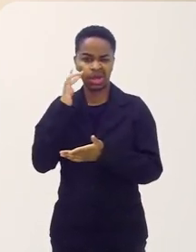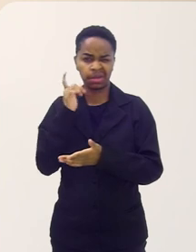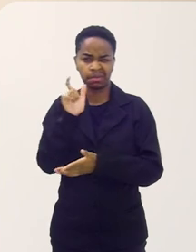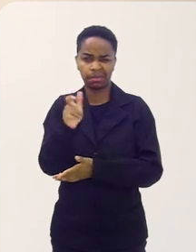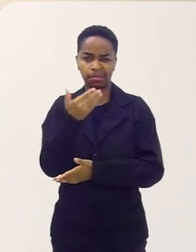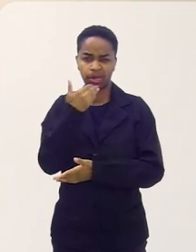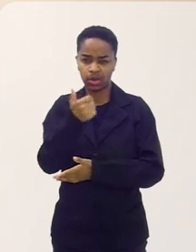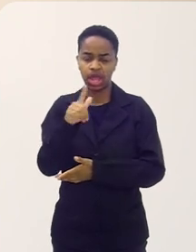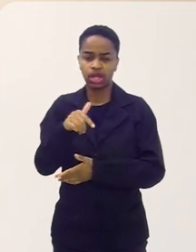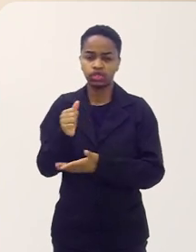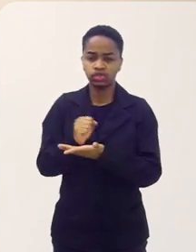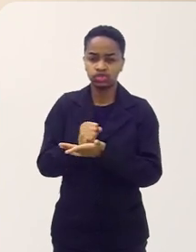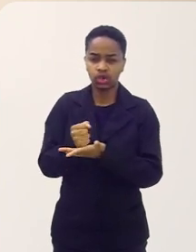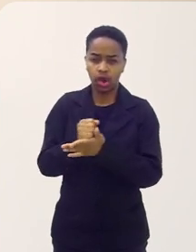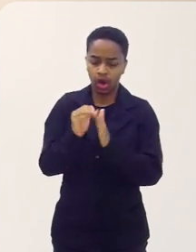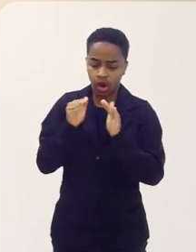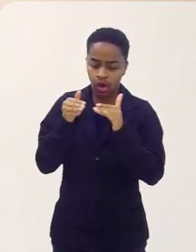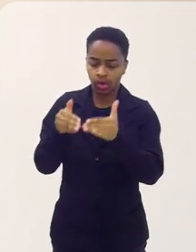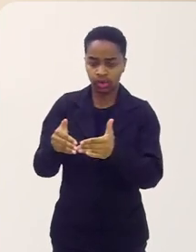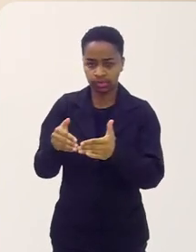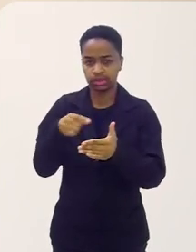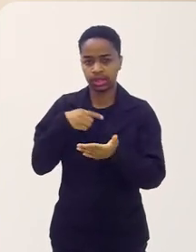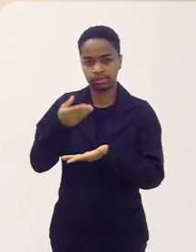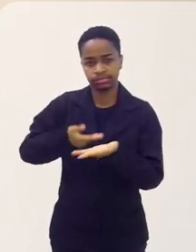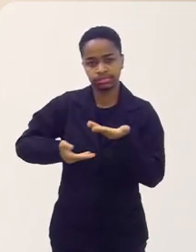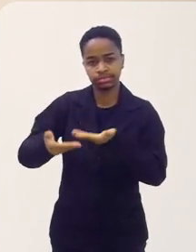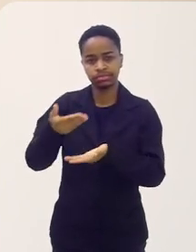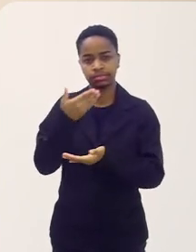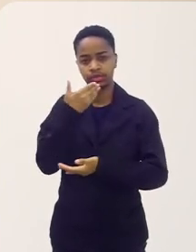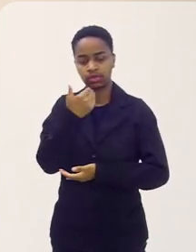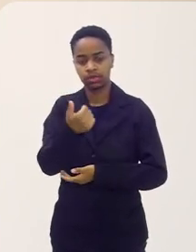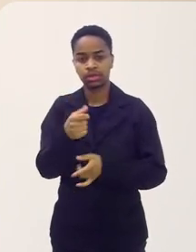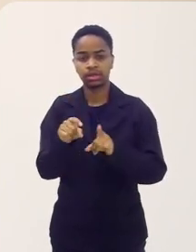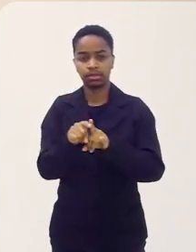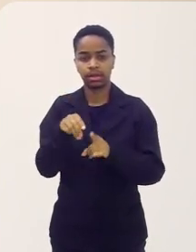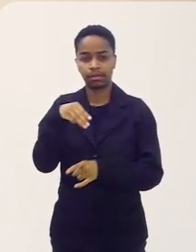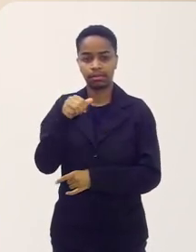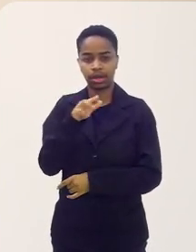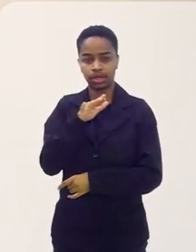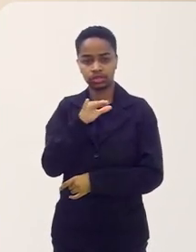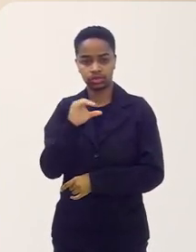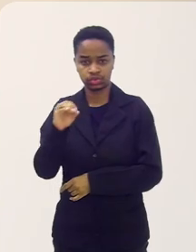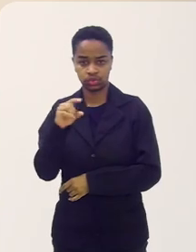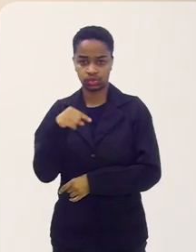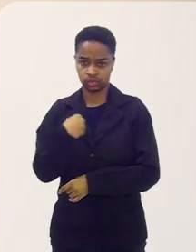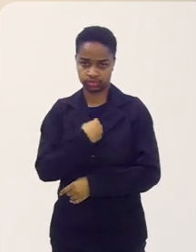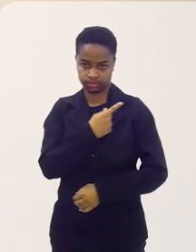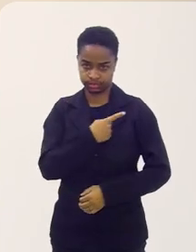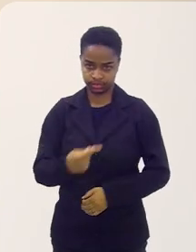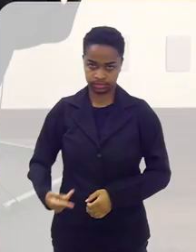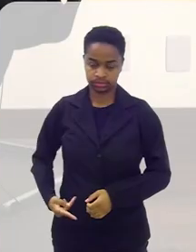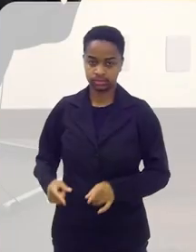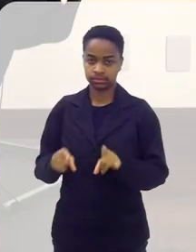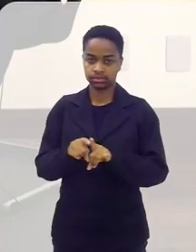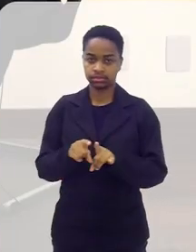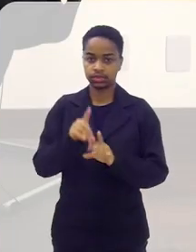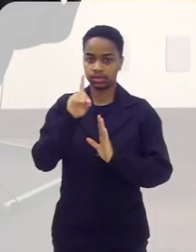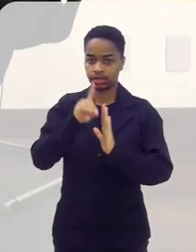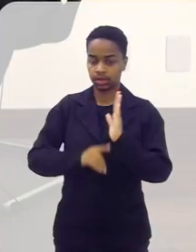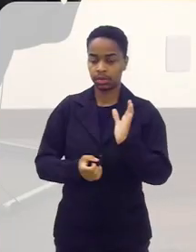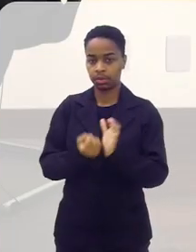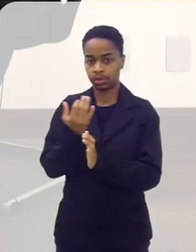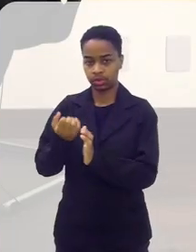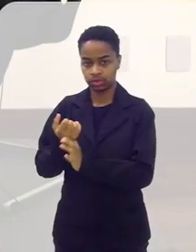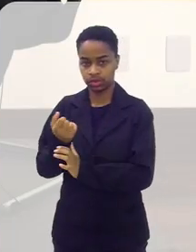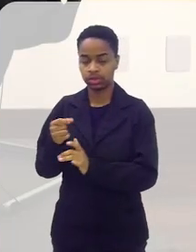nomenclatura é melhor, que é jogos aplicados, que é dar um dinamismo maior, que teremos o Márcio Filho, nosso presidente da Ring, diretor de